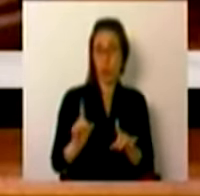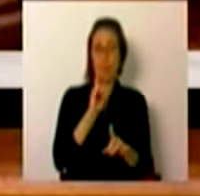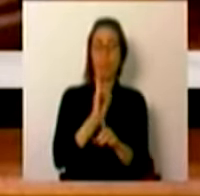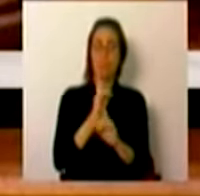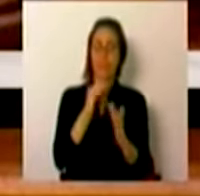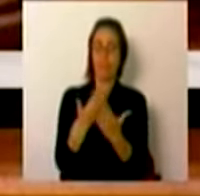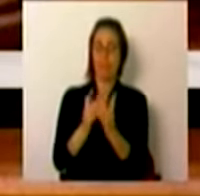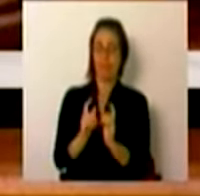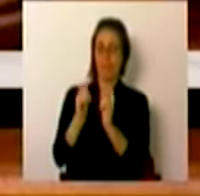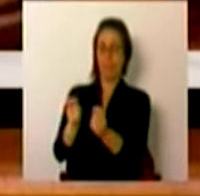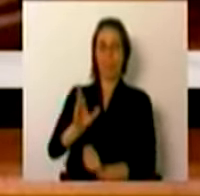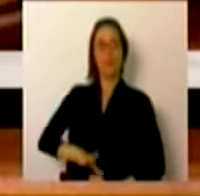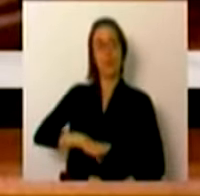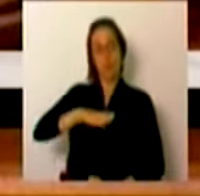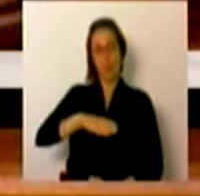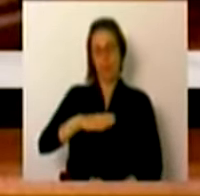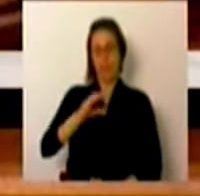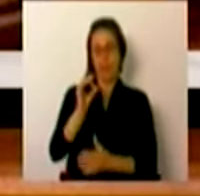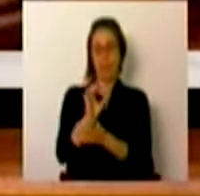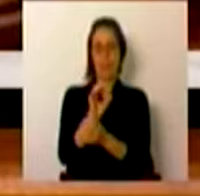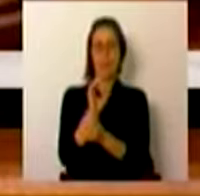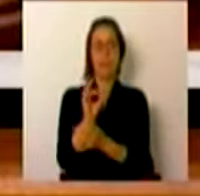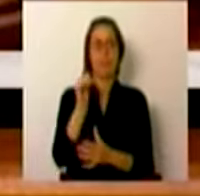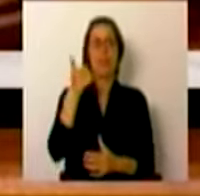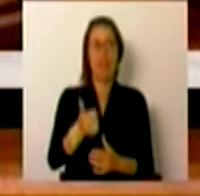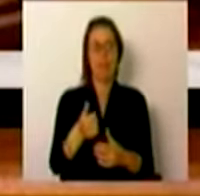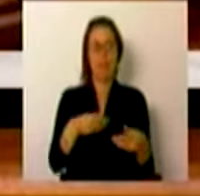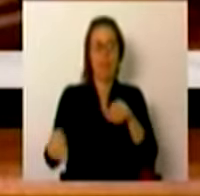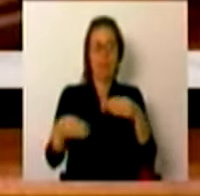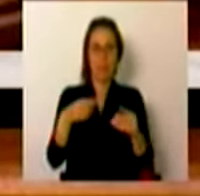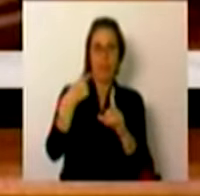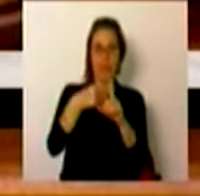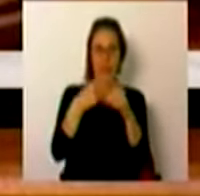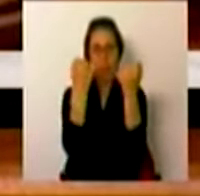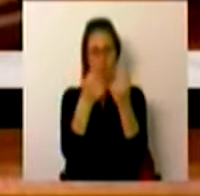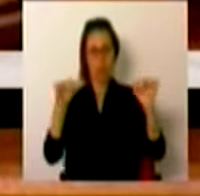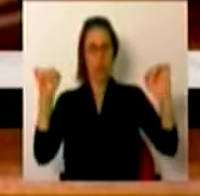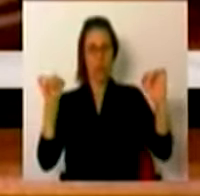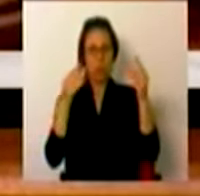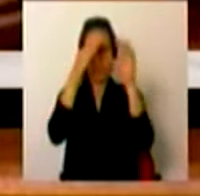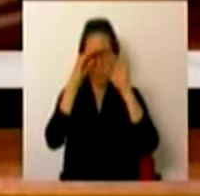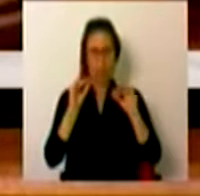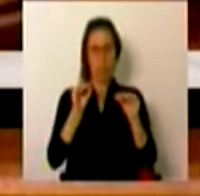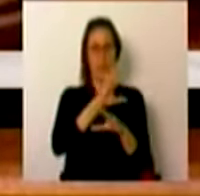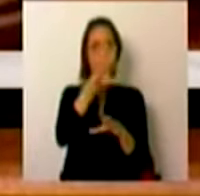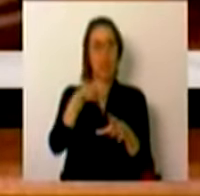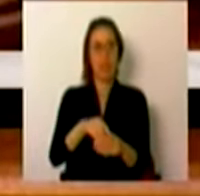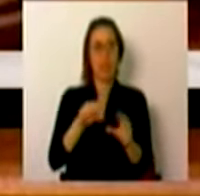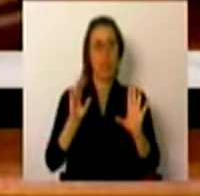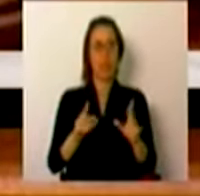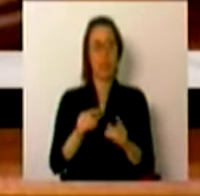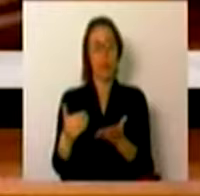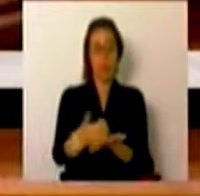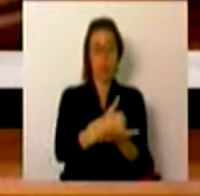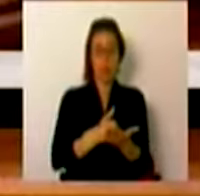neles depositam toda a confiança necessária ao bom sucesso da flexibilidade, da autonomia e da educação inclusiva. E nos